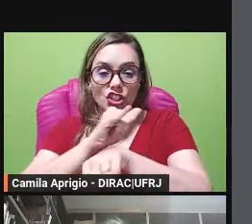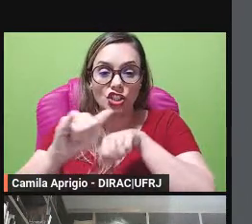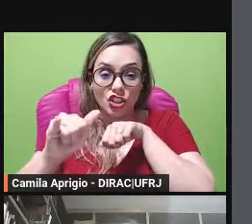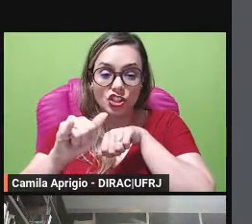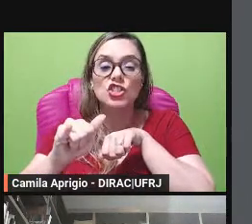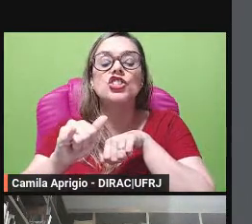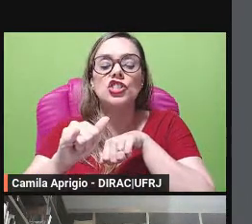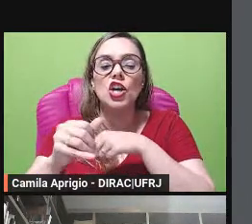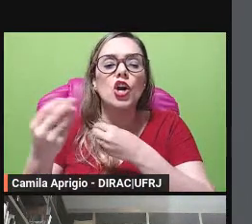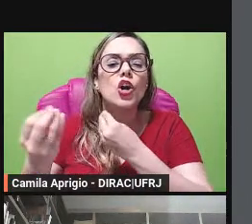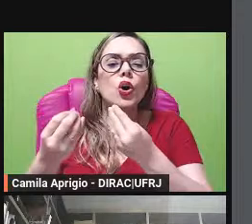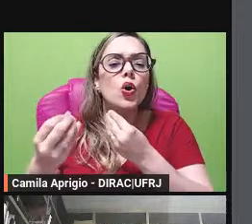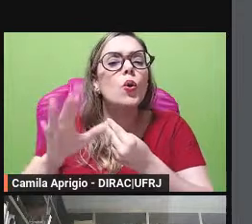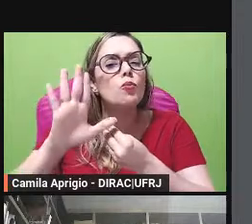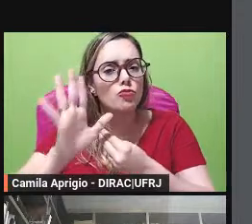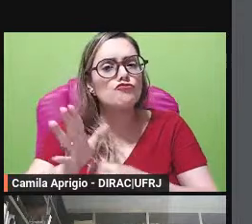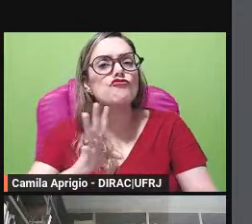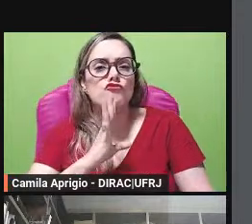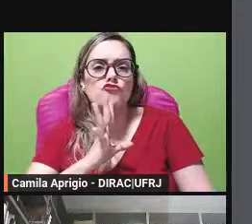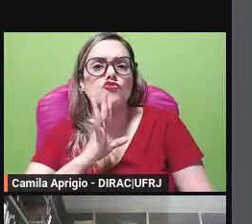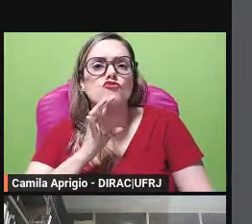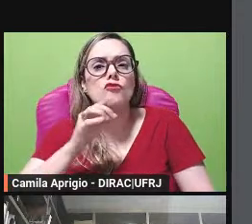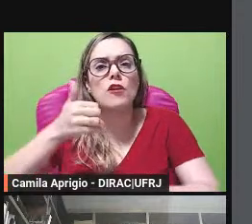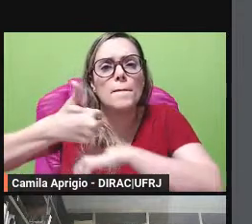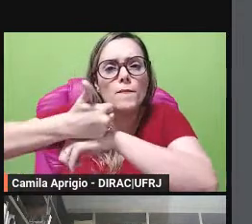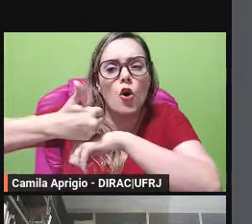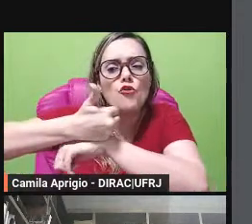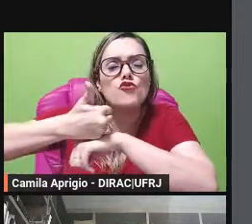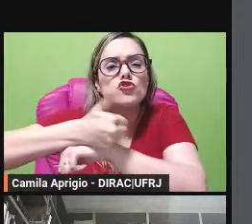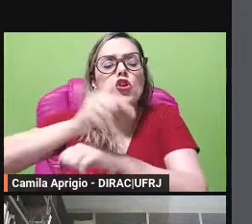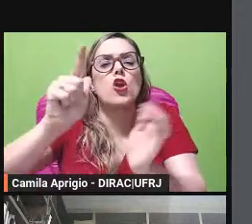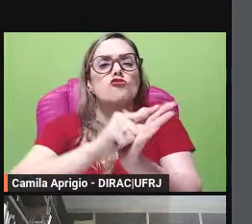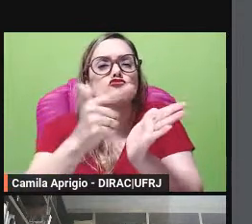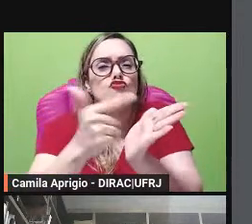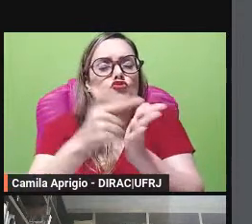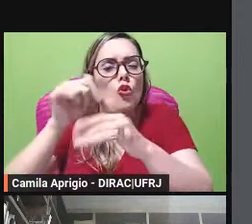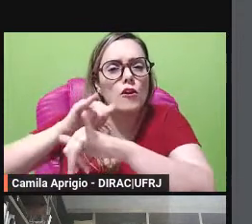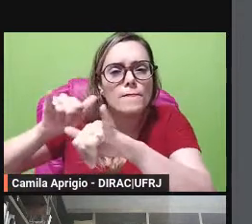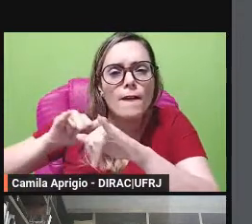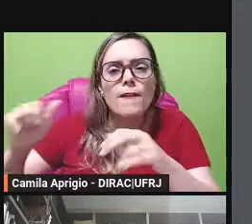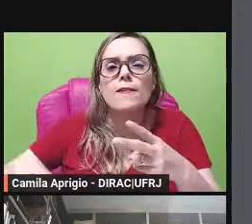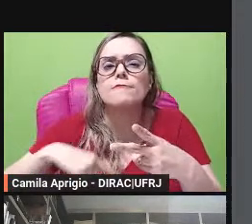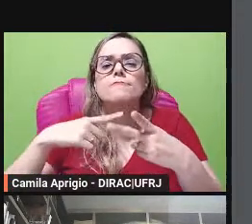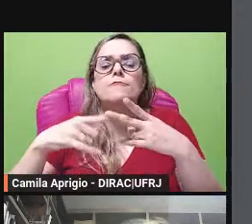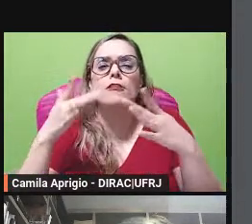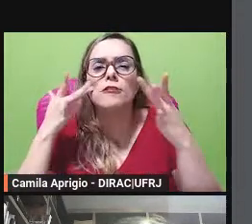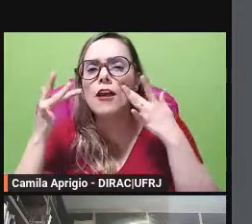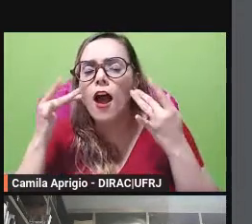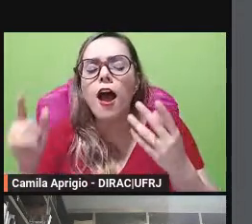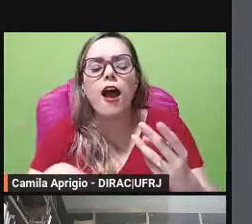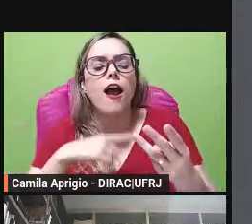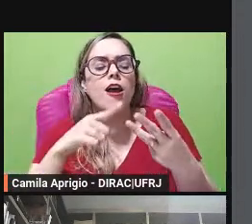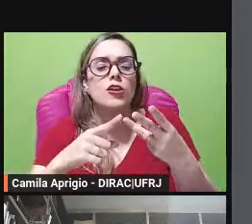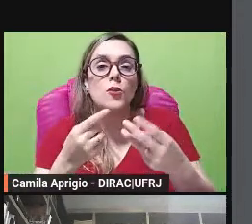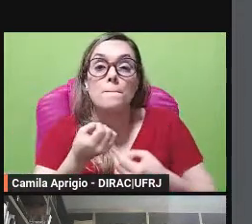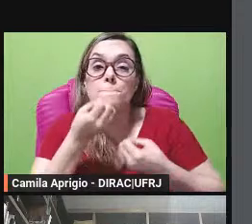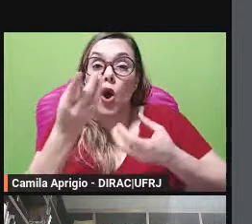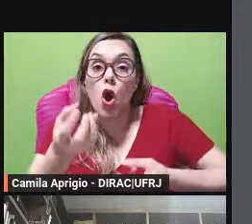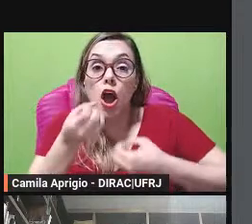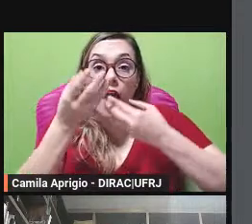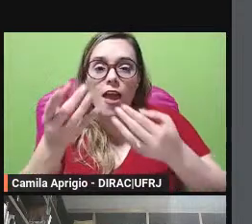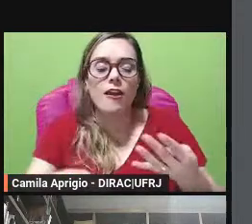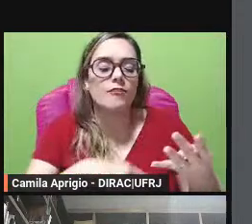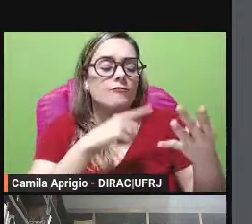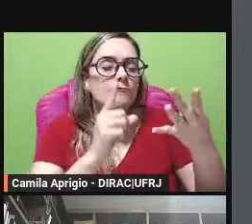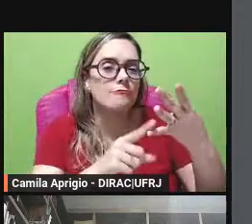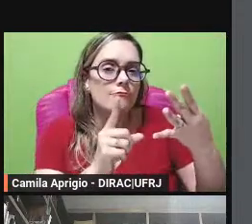reconhecido como jornalista desenhista escritor dramaturgo tradutor poeta e humorista menciona o humorista